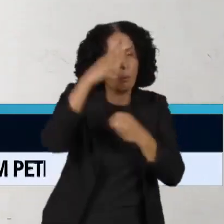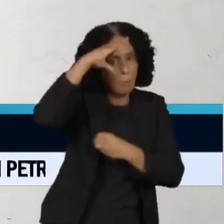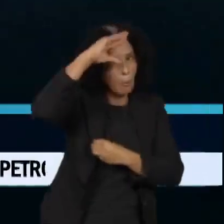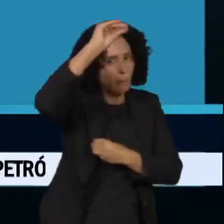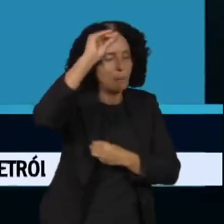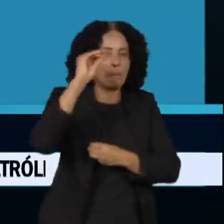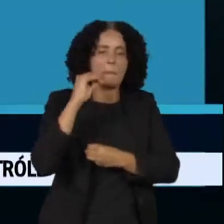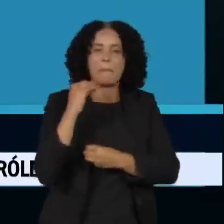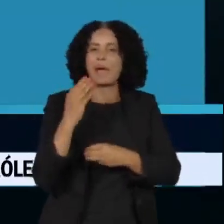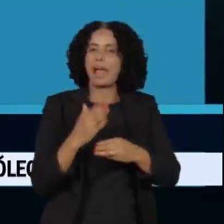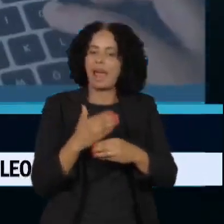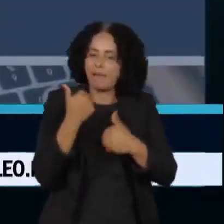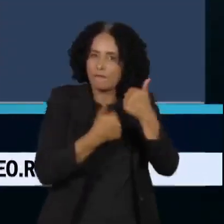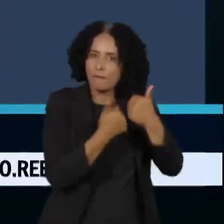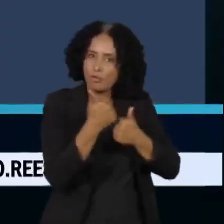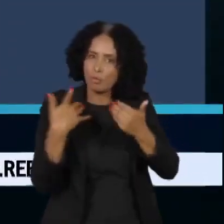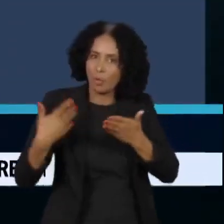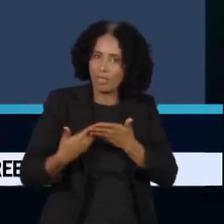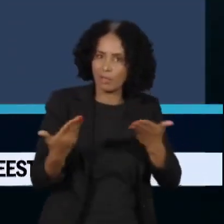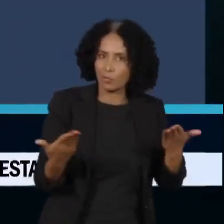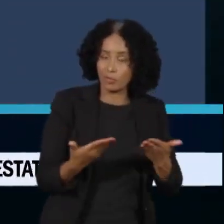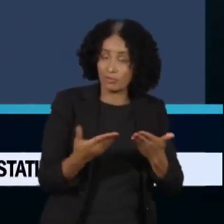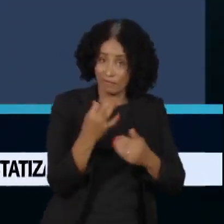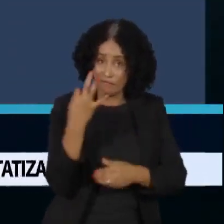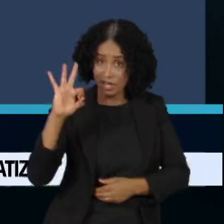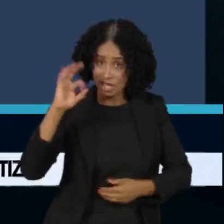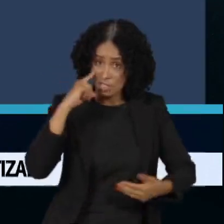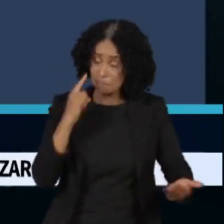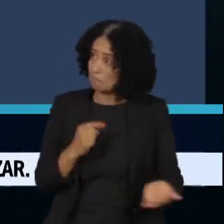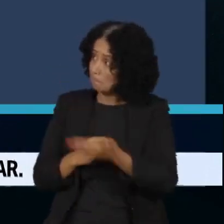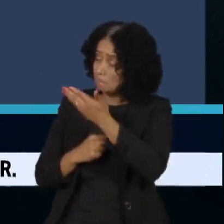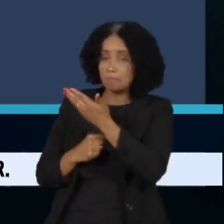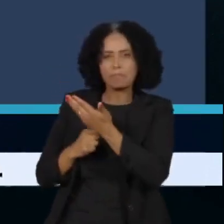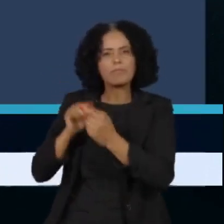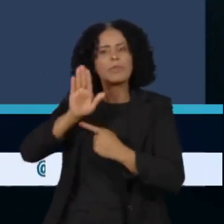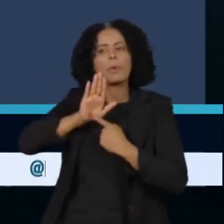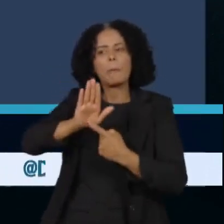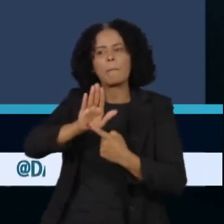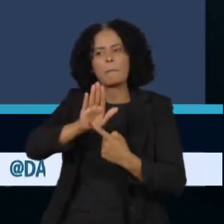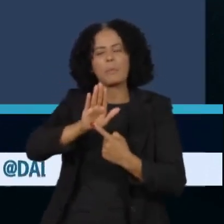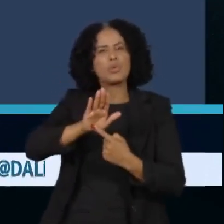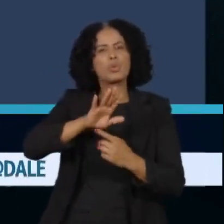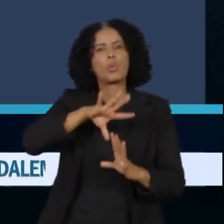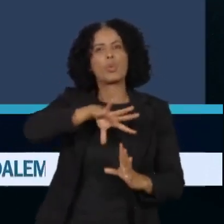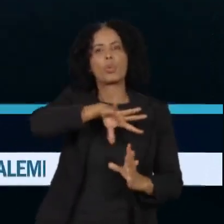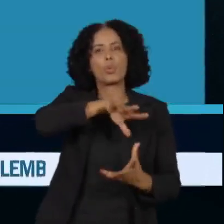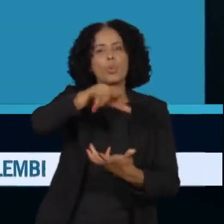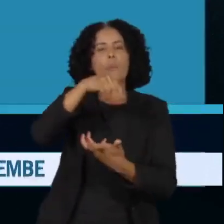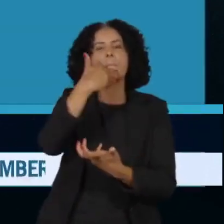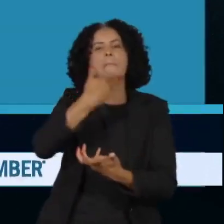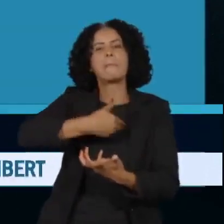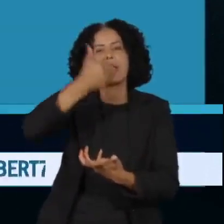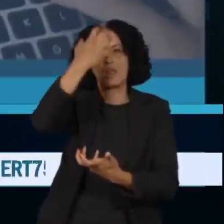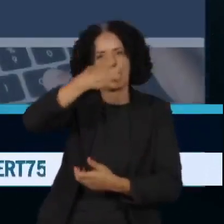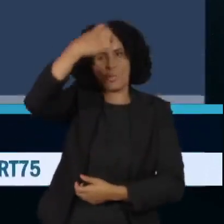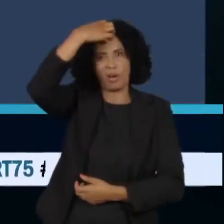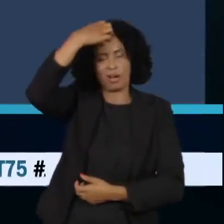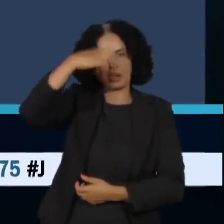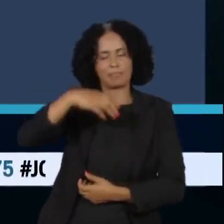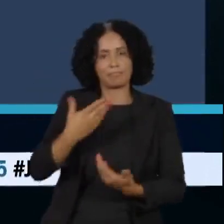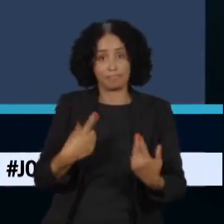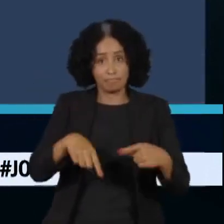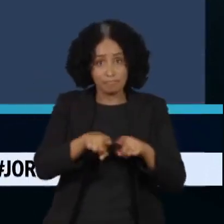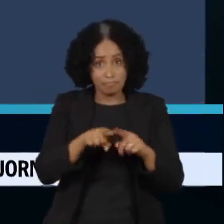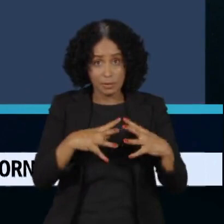na história. Na França, o diário esportivo L'Equipe estampou o que já sabíamos, Pelé era um rei. O americano